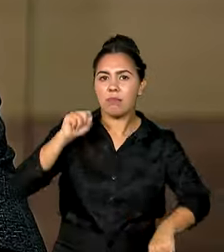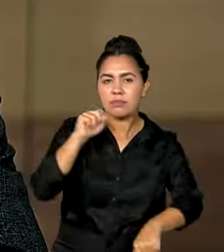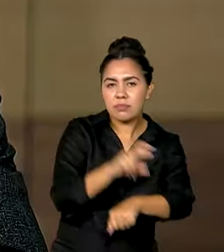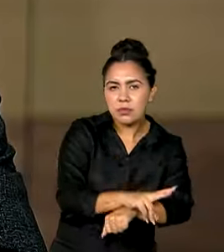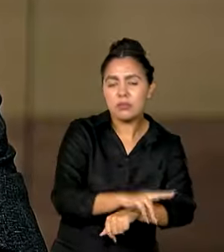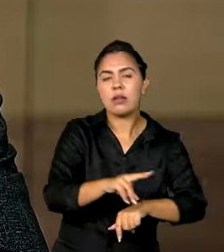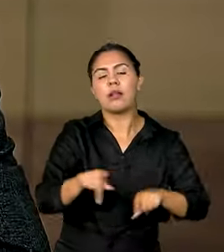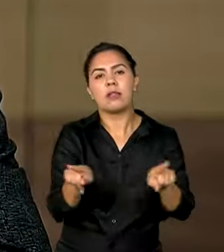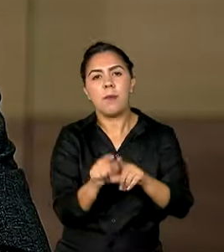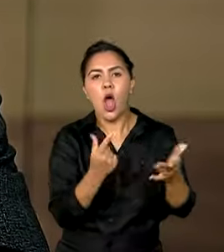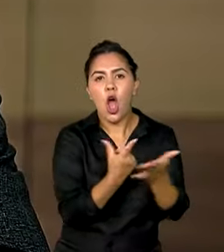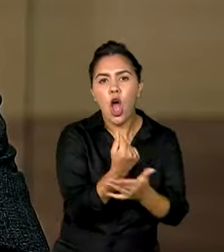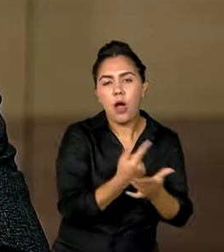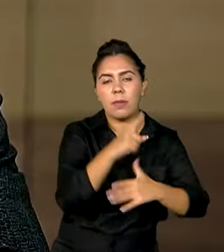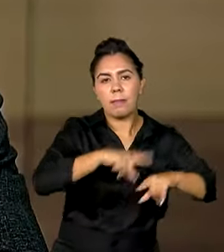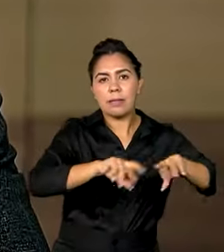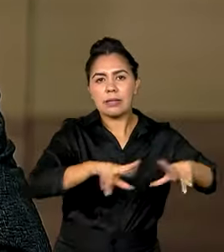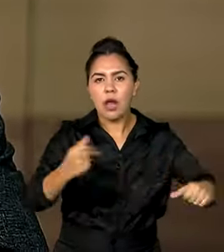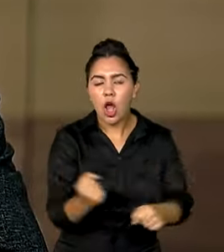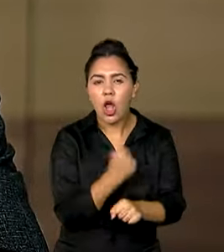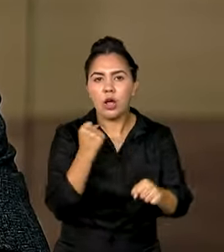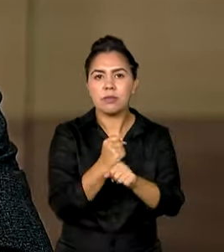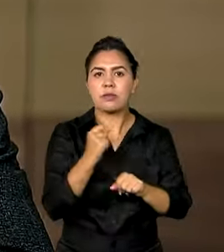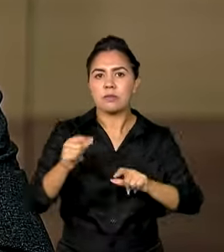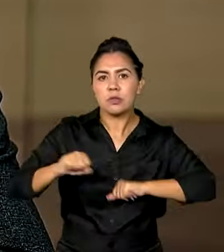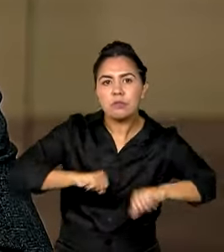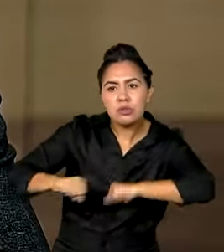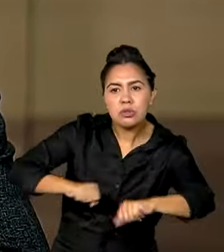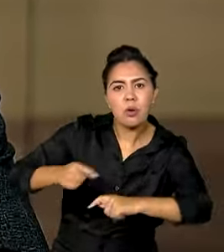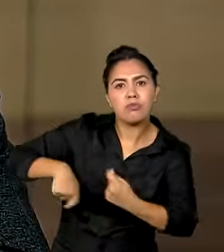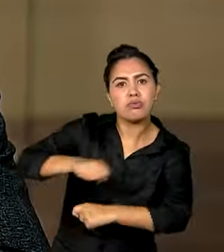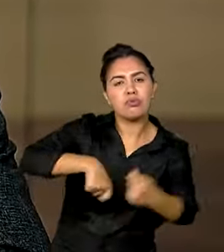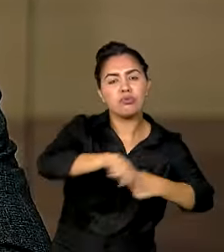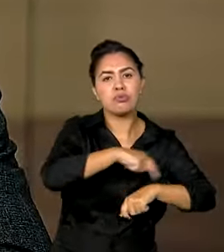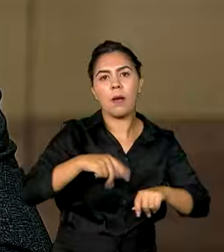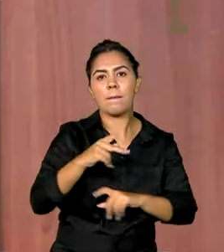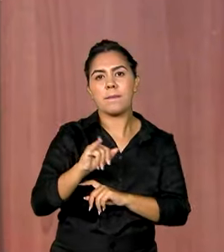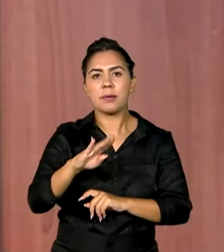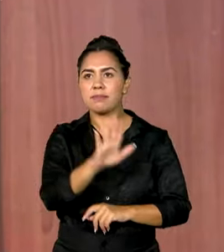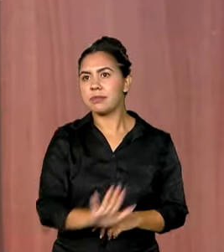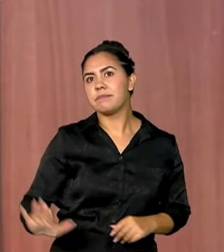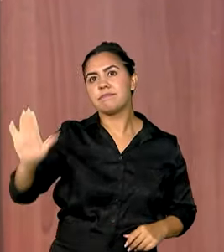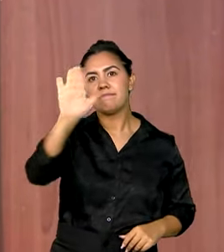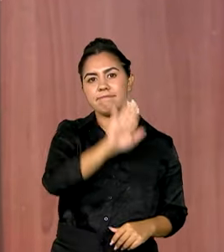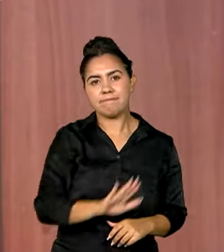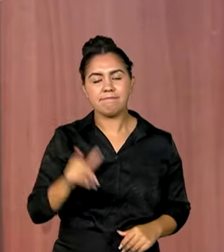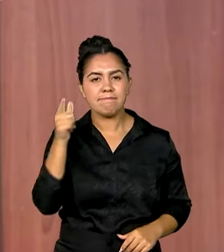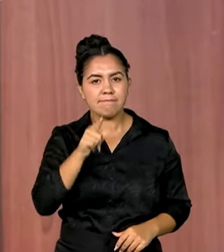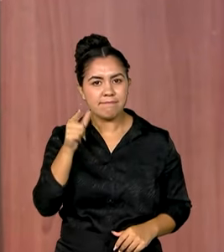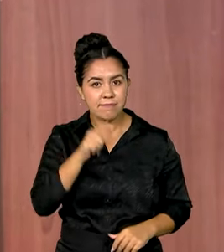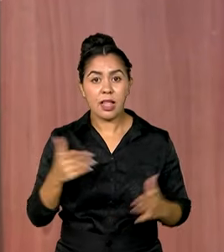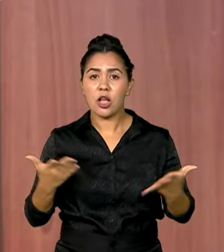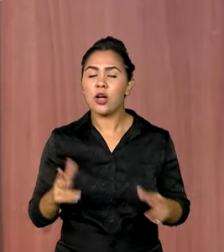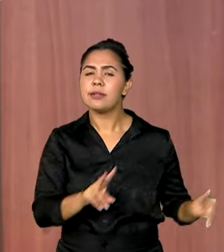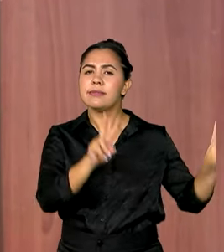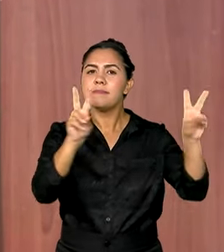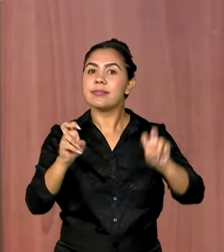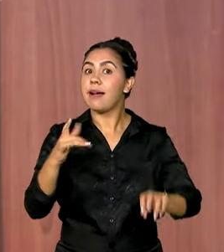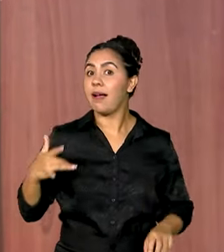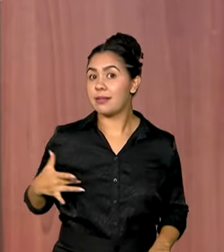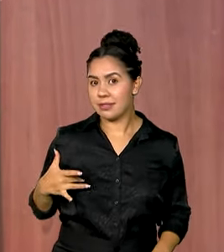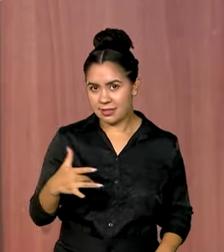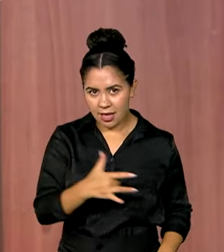materiais, que movimentam a economia, e que dinamizam o PIB de todo o Brasil. Vamos falar de saúde agora,